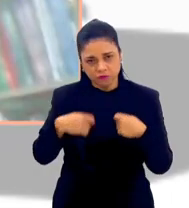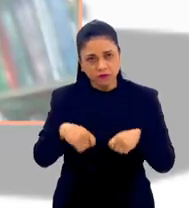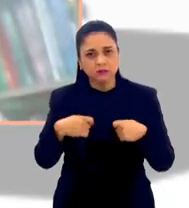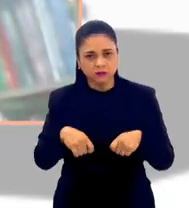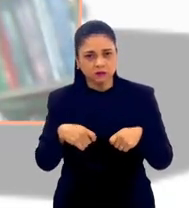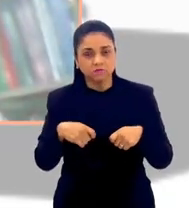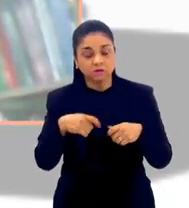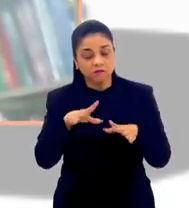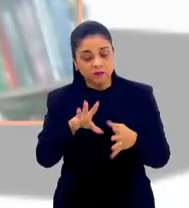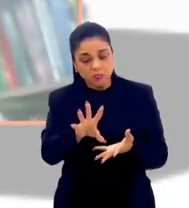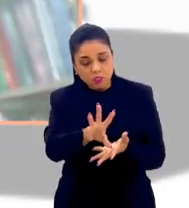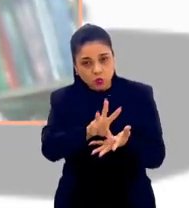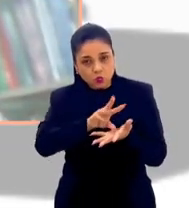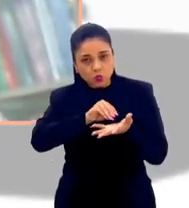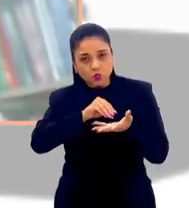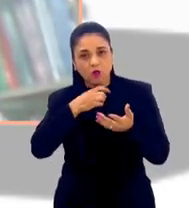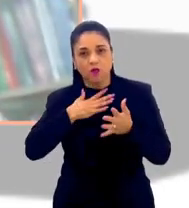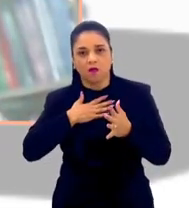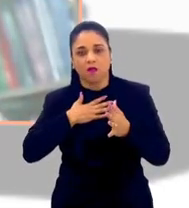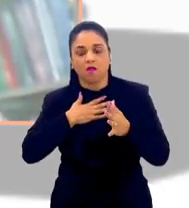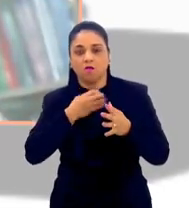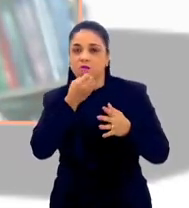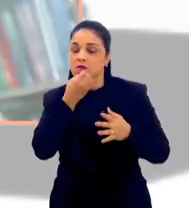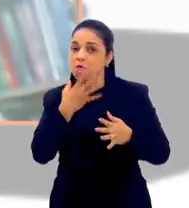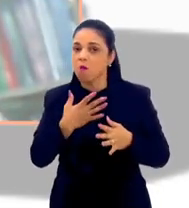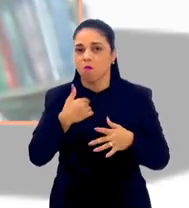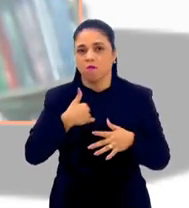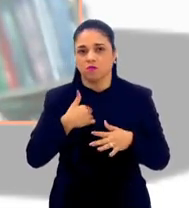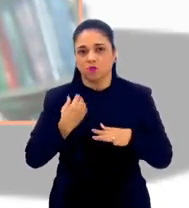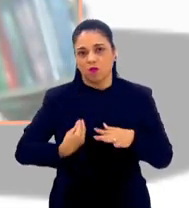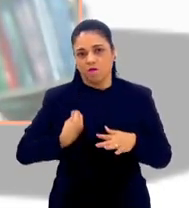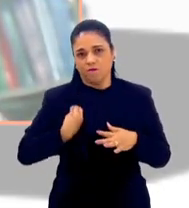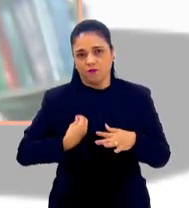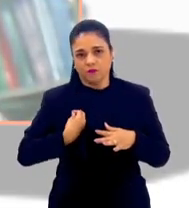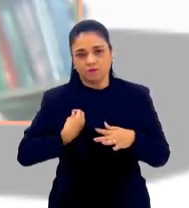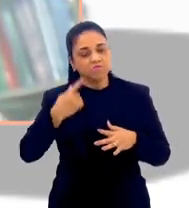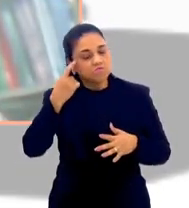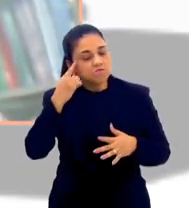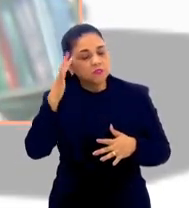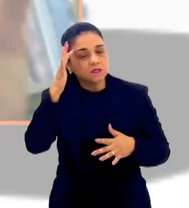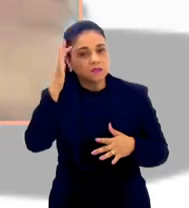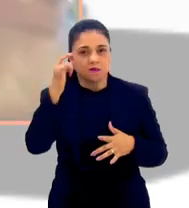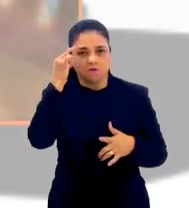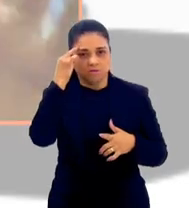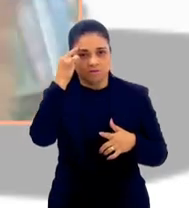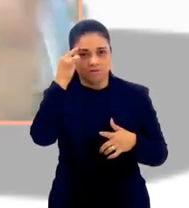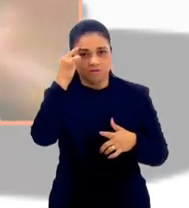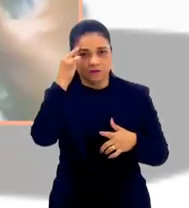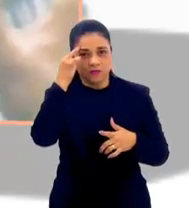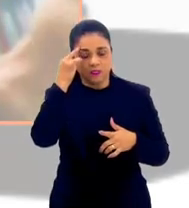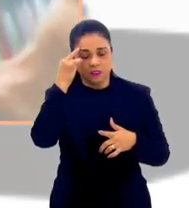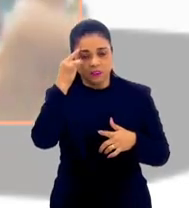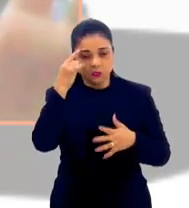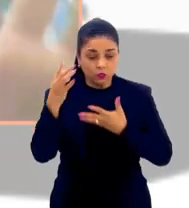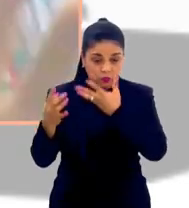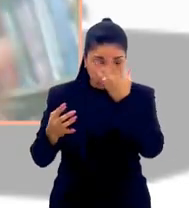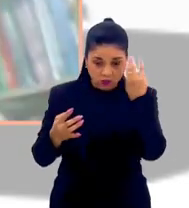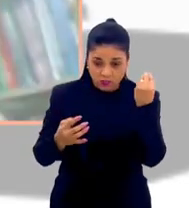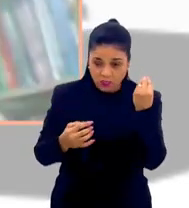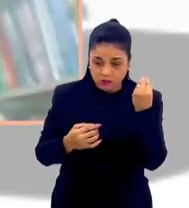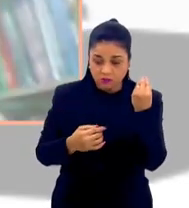possa trazer para você o seu exercício, a sua reflexão. E que você não perca também de olhar para o lado,